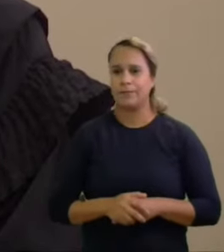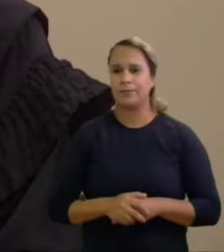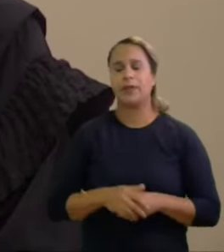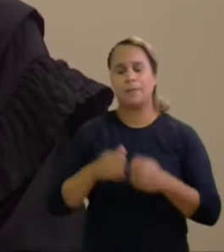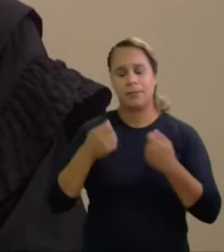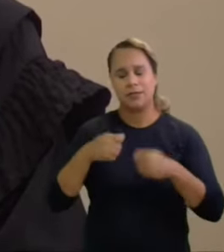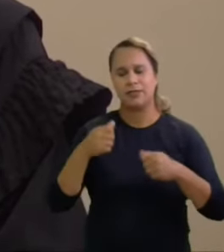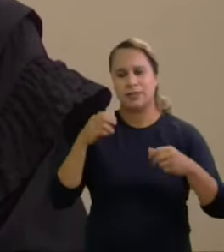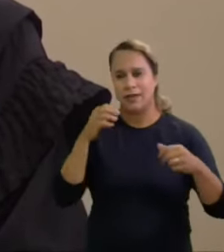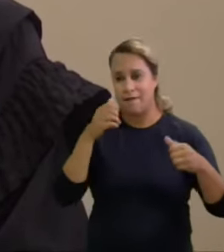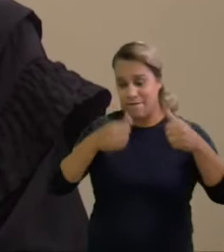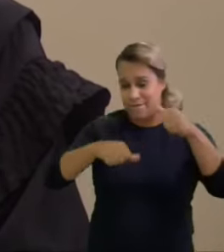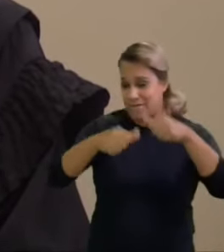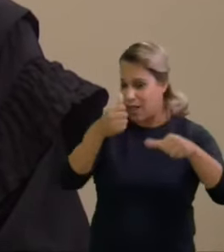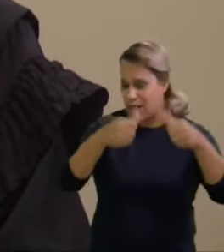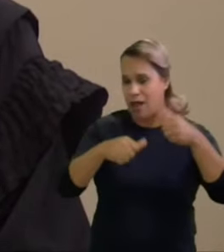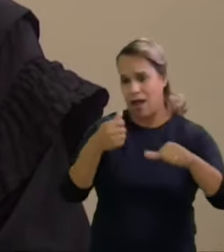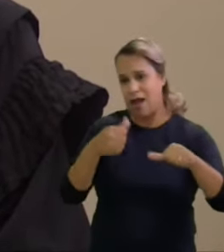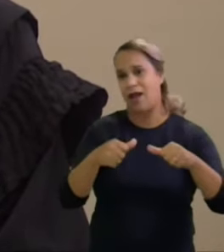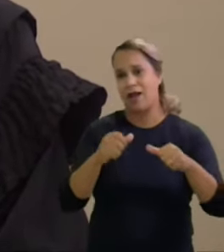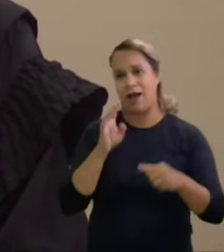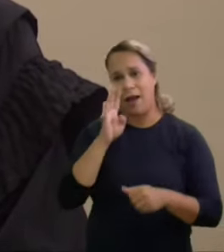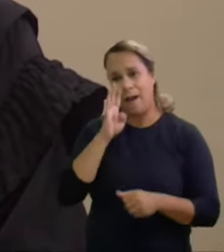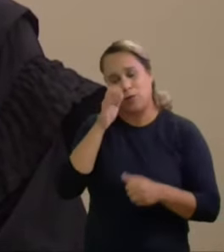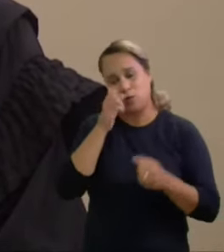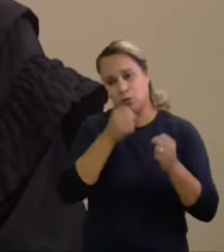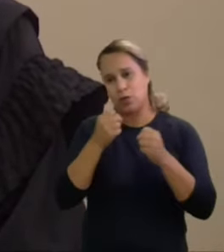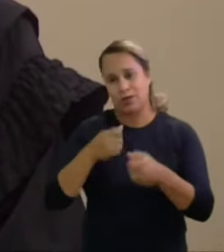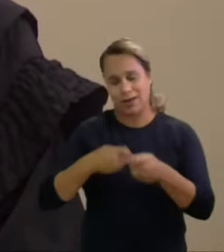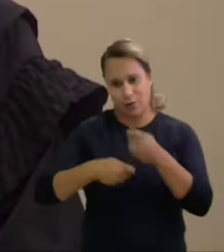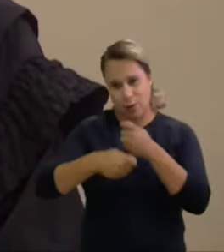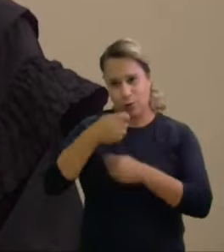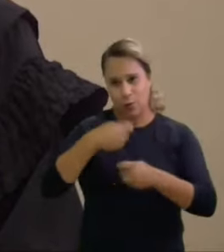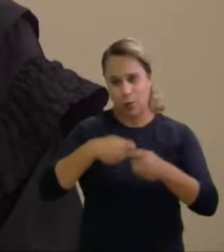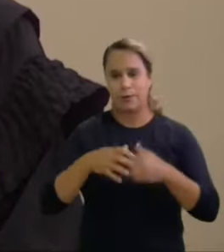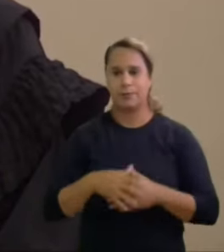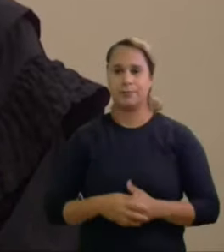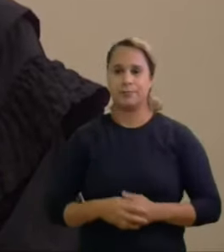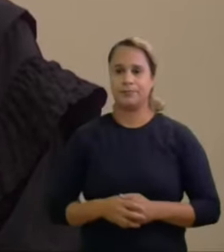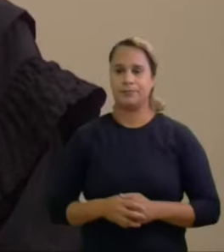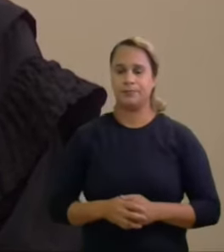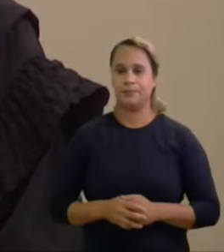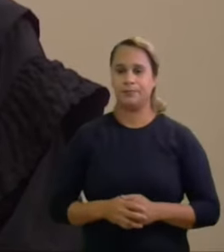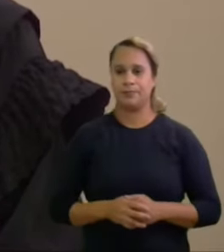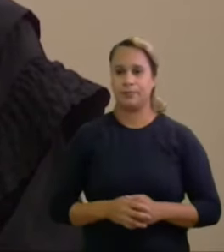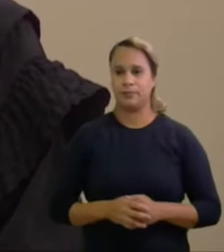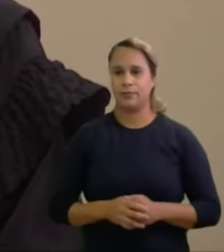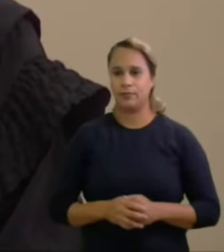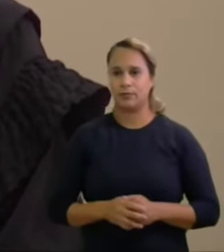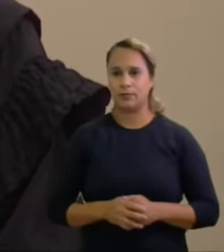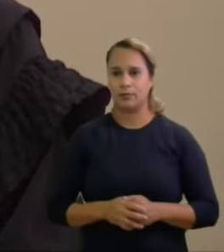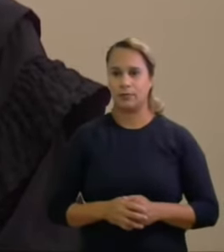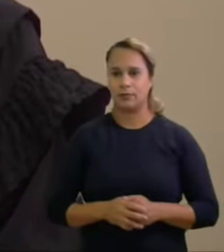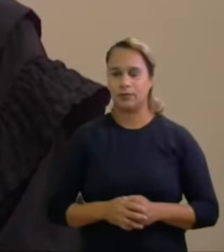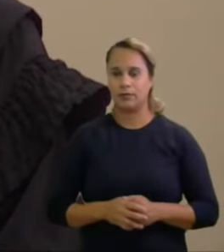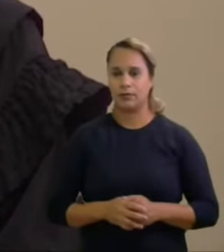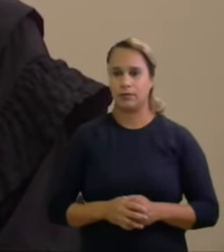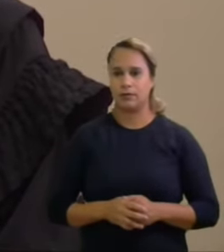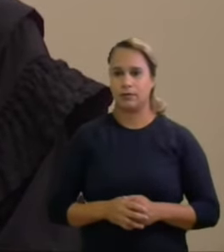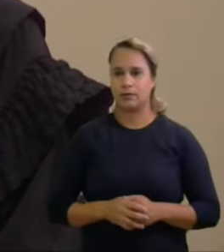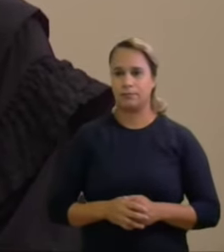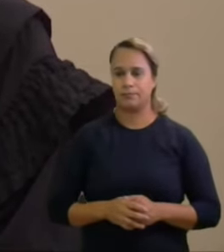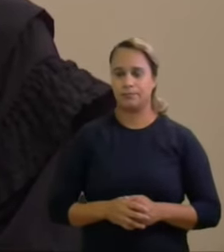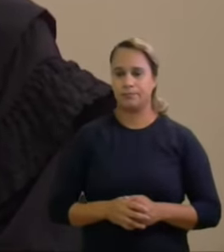aqui eu faço passo a fazer o cotejo aqui com a campanha dos investigados Sérgio Moro